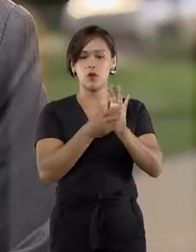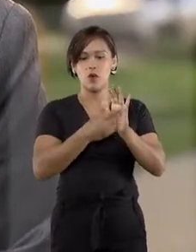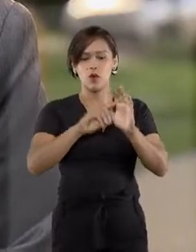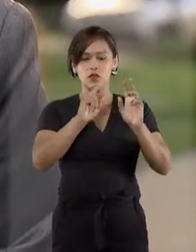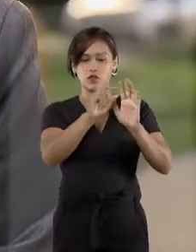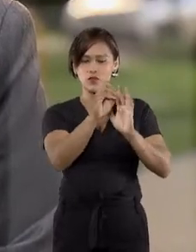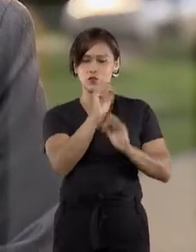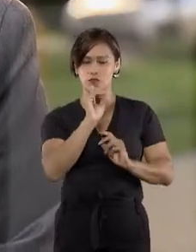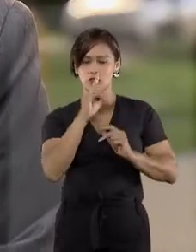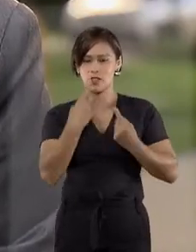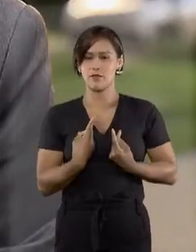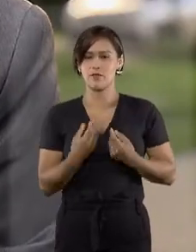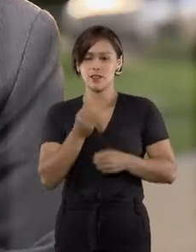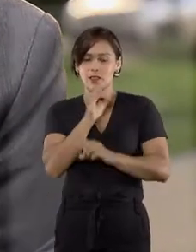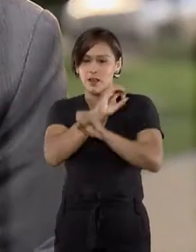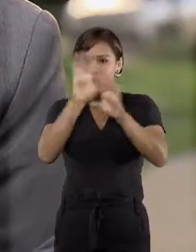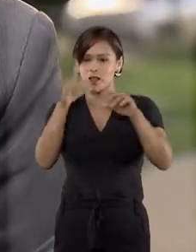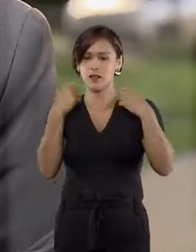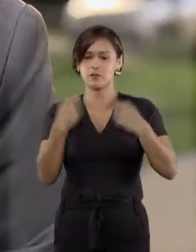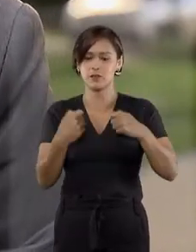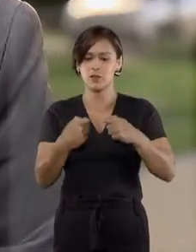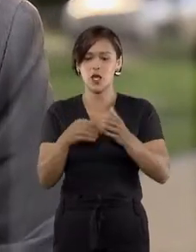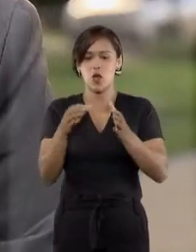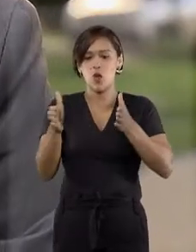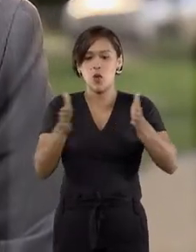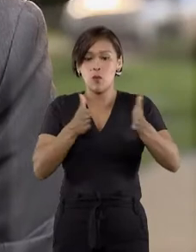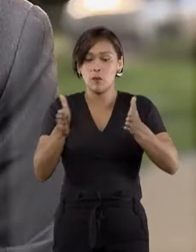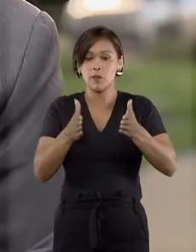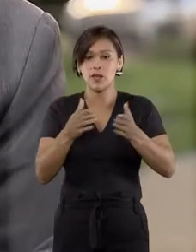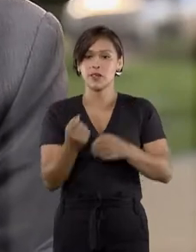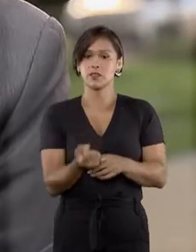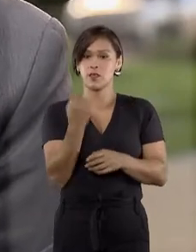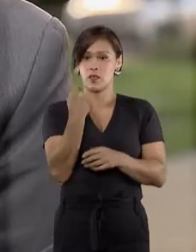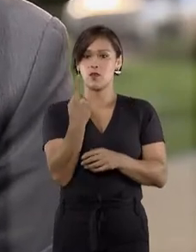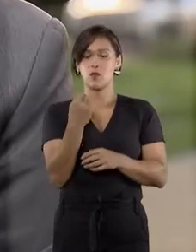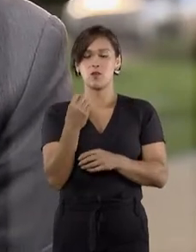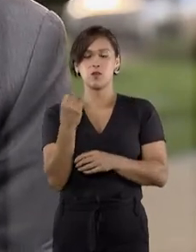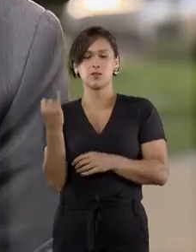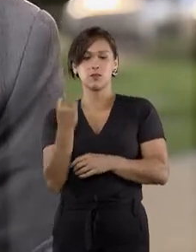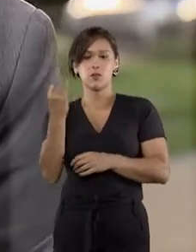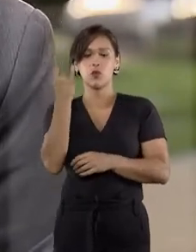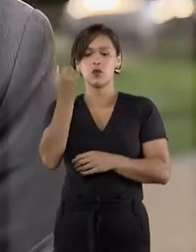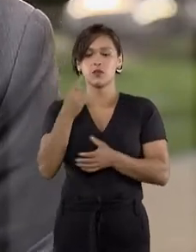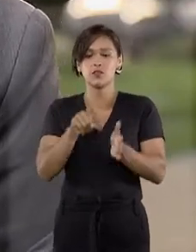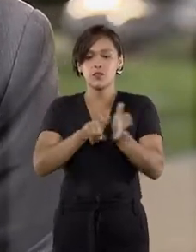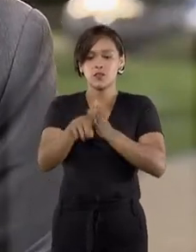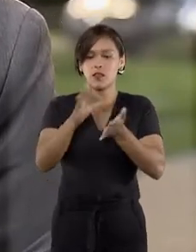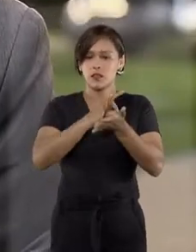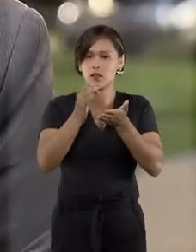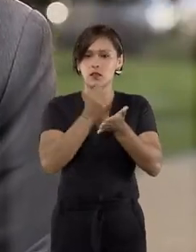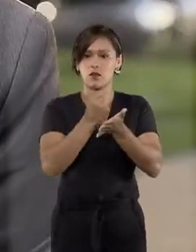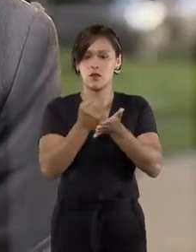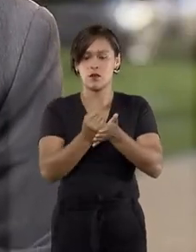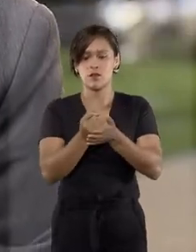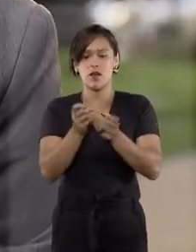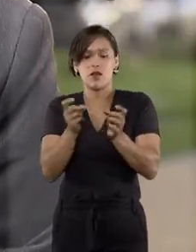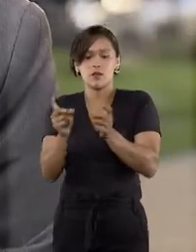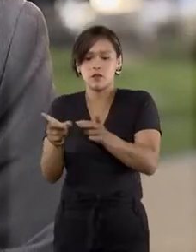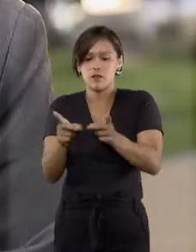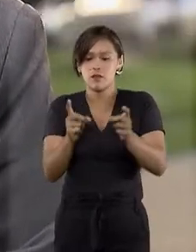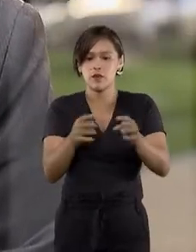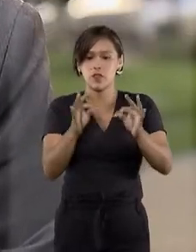é claro, a oferta tem que ser cumprida. Sendo o prazo de entrega um dos requisitos da oferta desses produtos